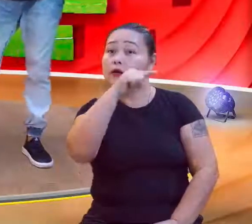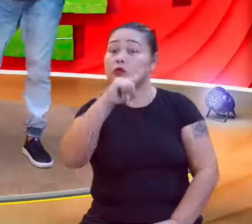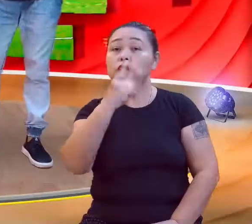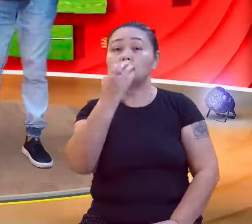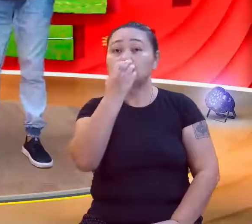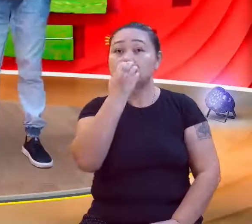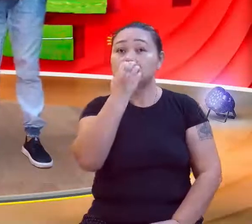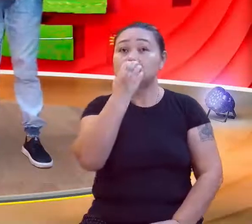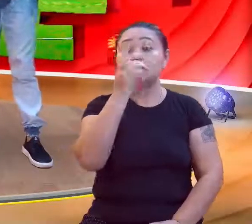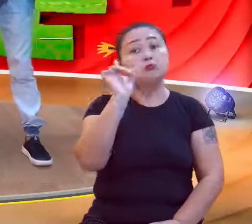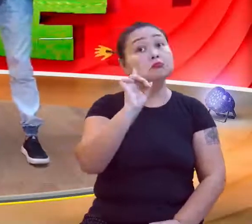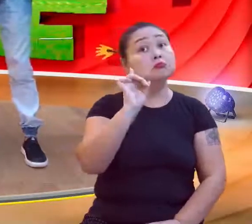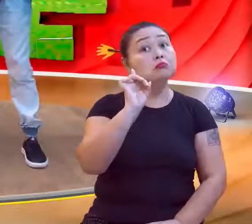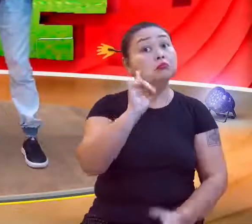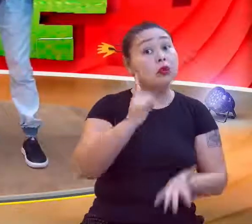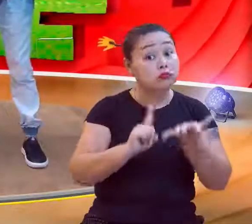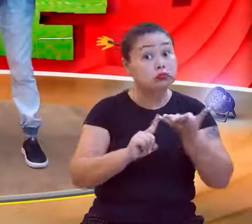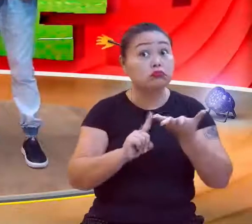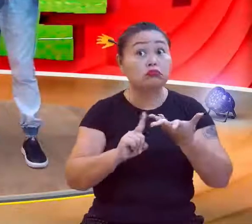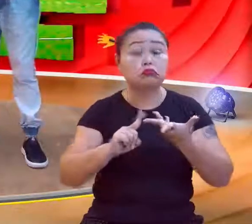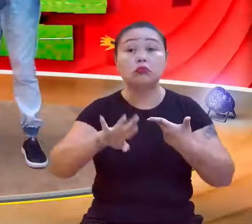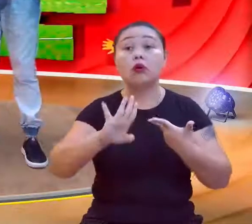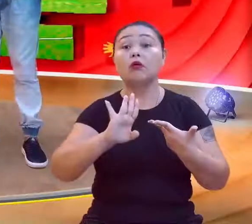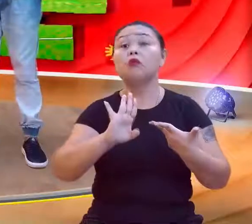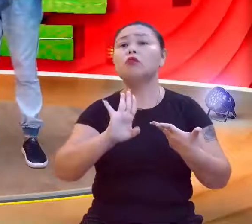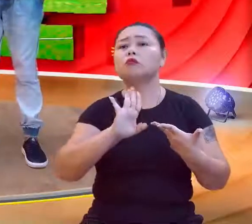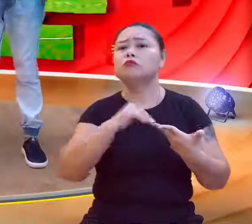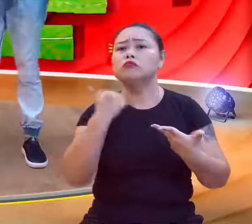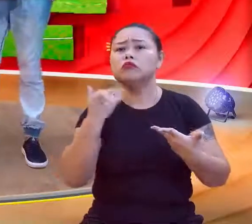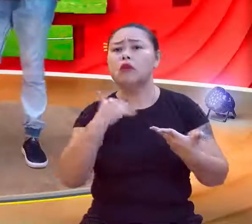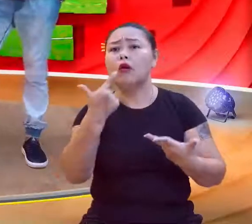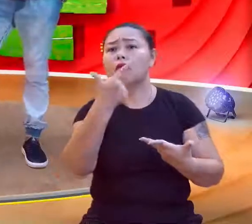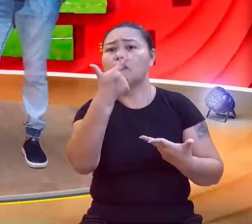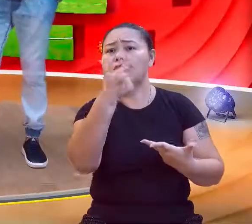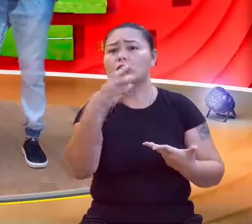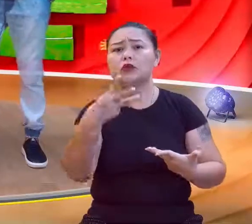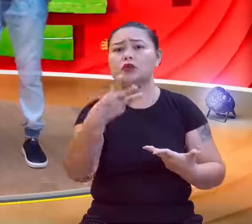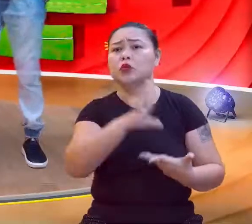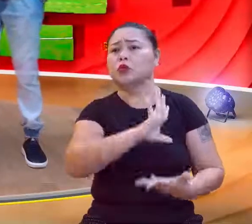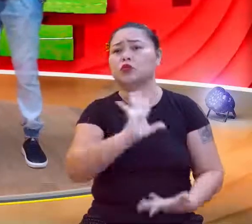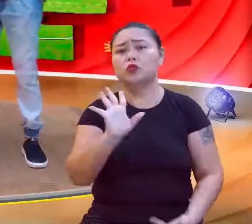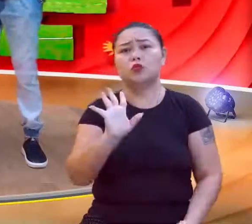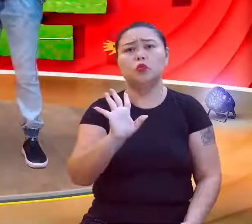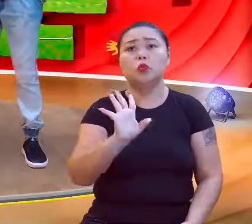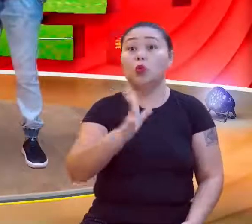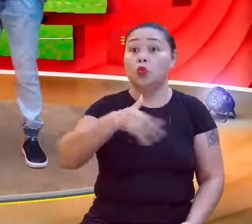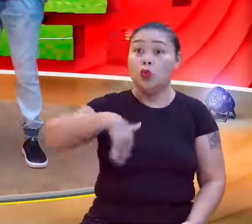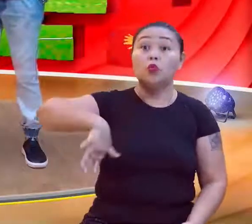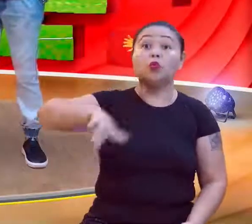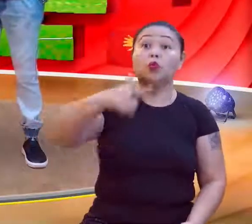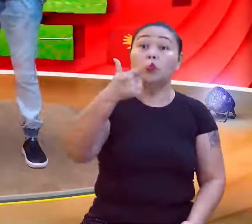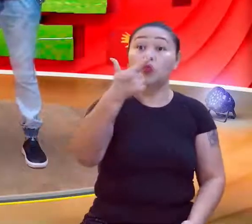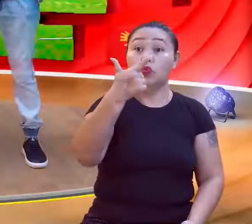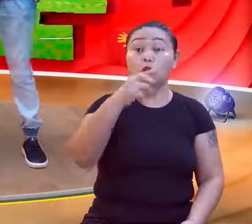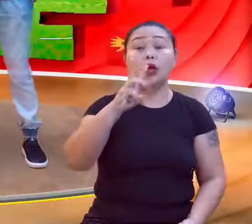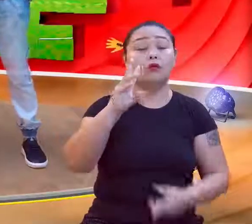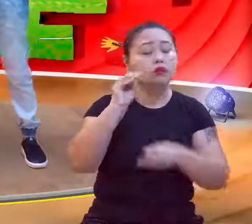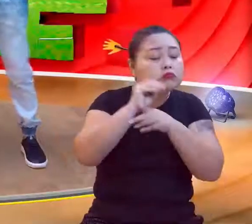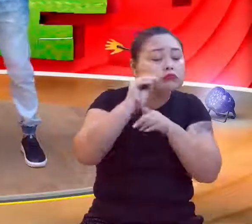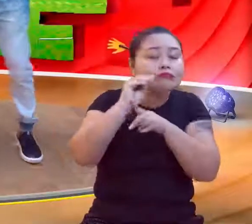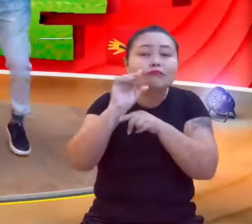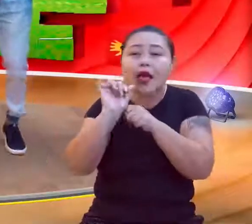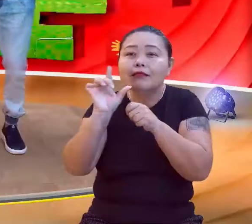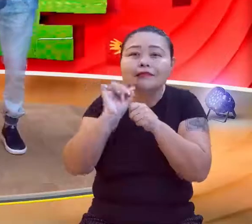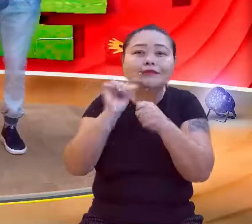já deu uma quantidade grande, né? E morreu apenas 23, Só 23? Só 23. Não, tudo isso. É porque são bem tratados lá, quase não tem,